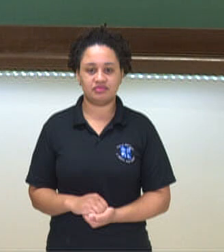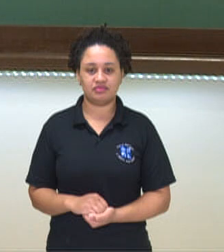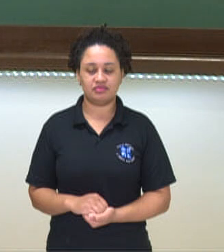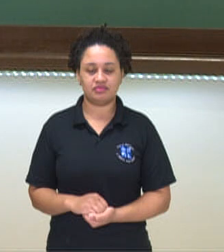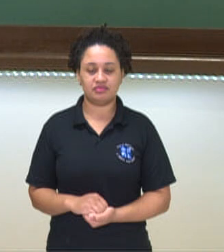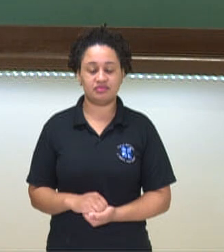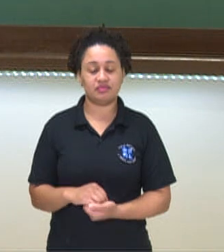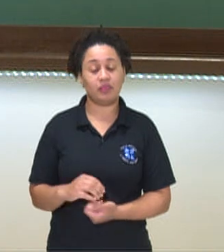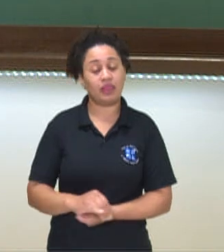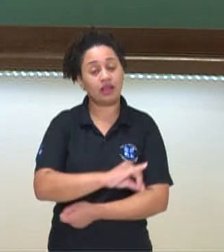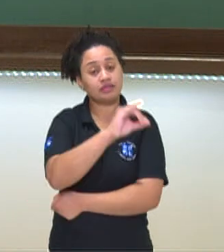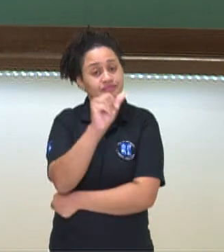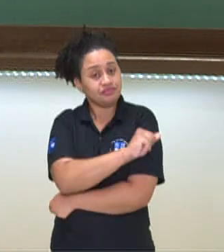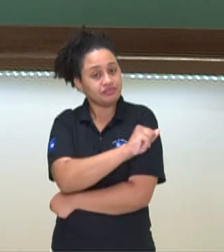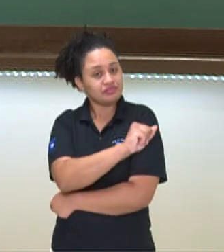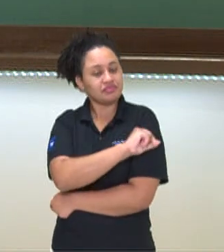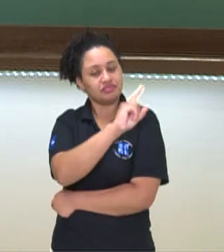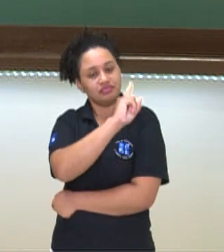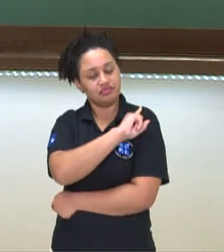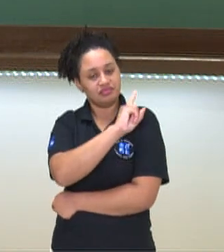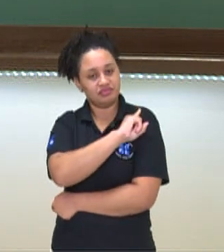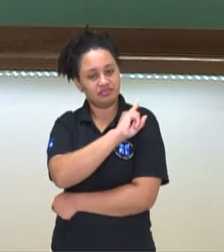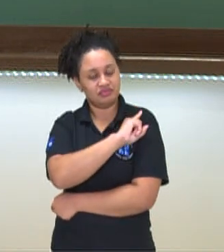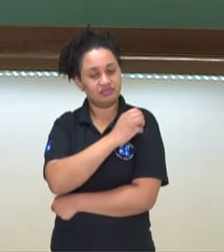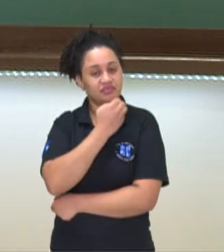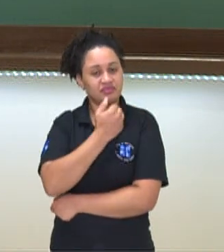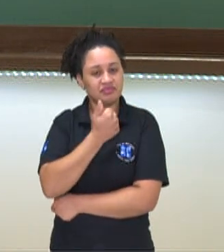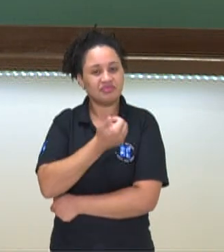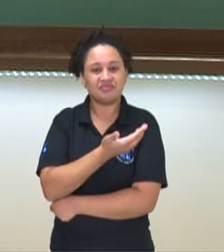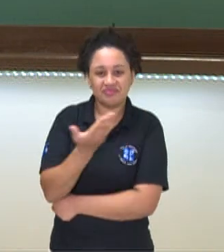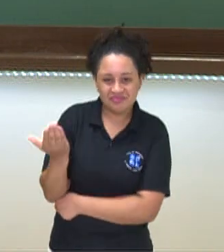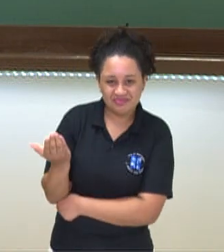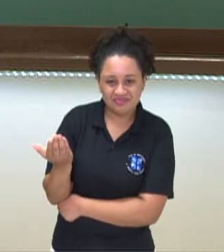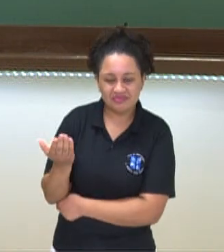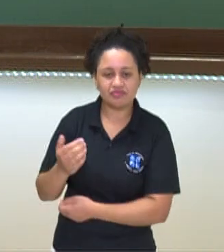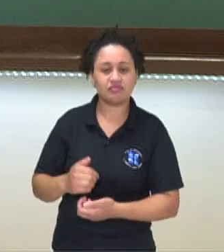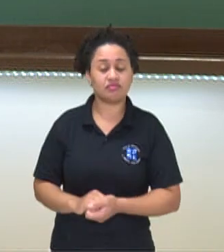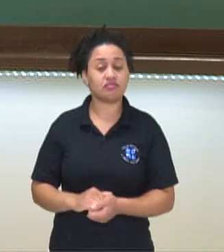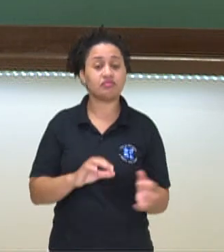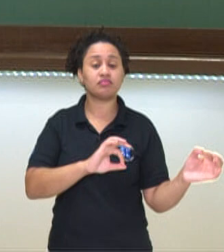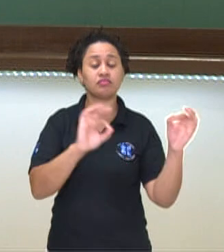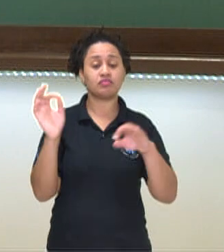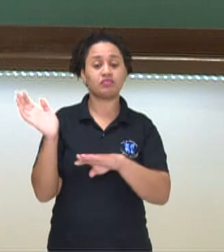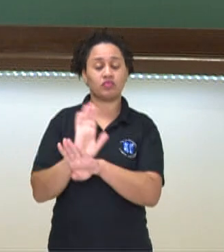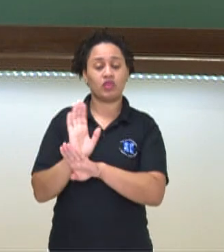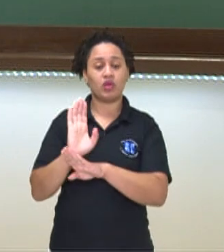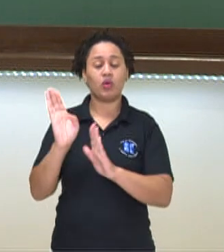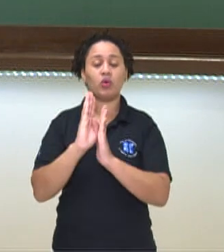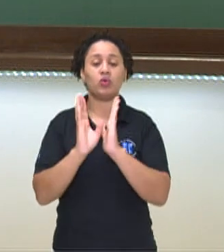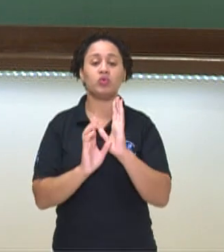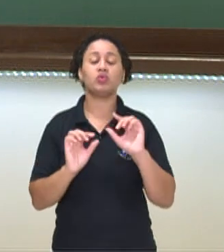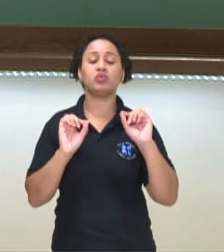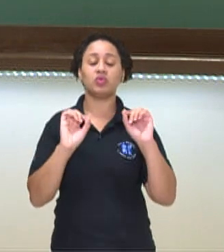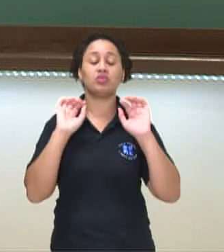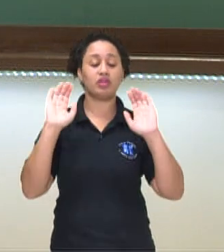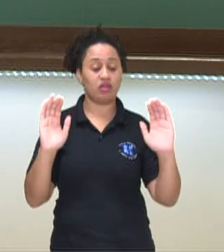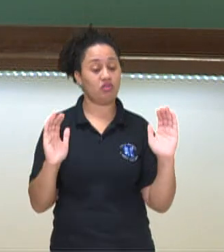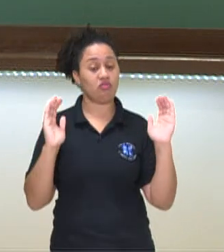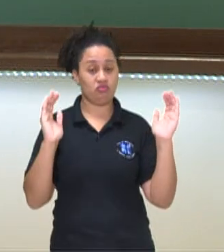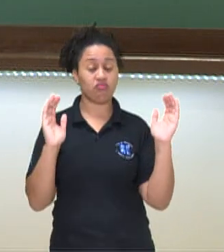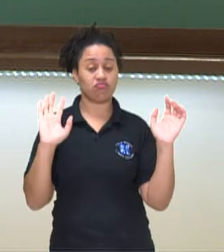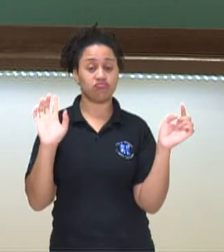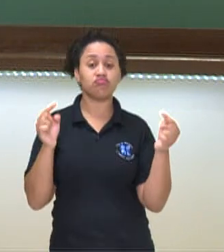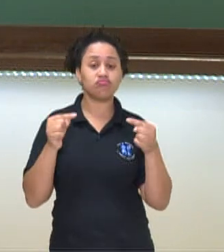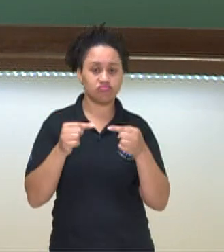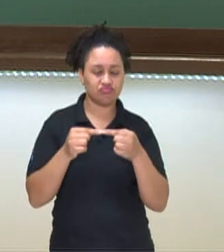Olá estudantes da primeira série do Ensino Médio, tudo bem com vocês? Neste vídeo vamos falar sobre função afim,